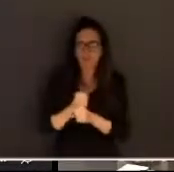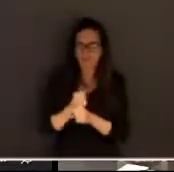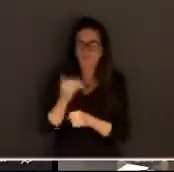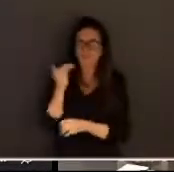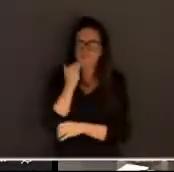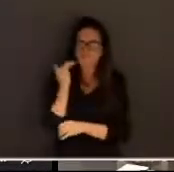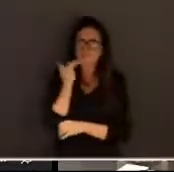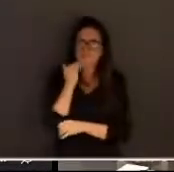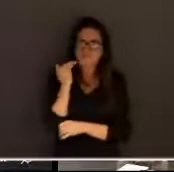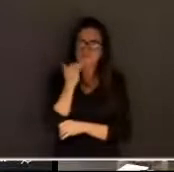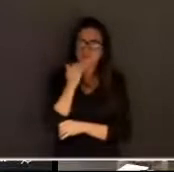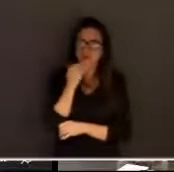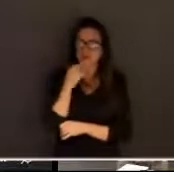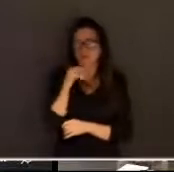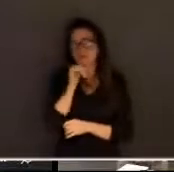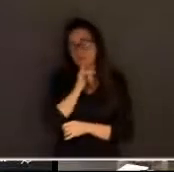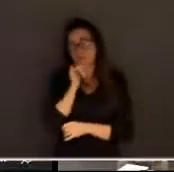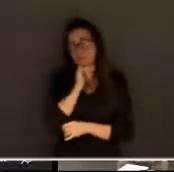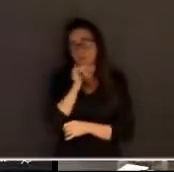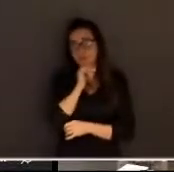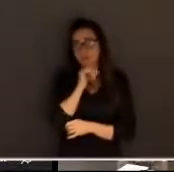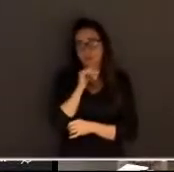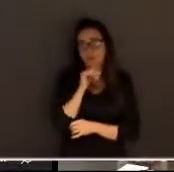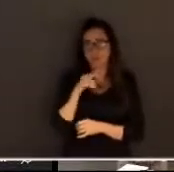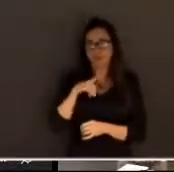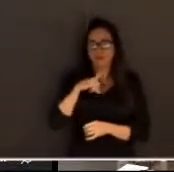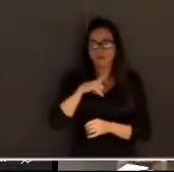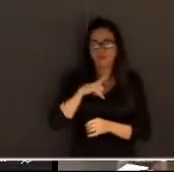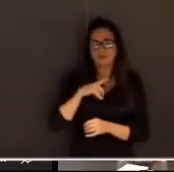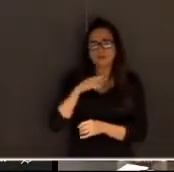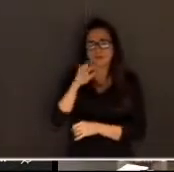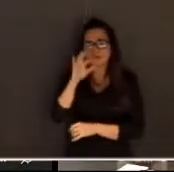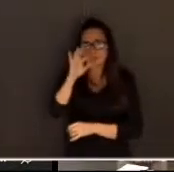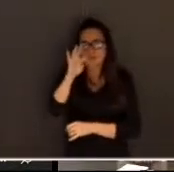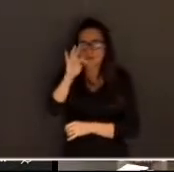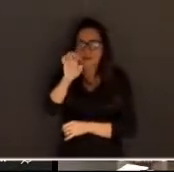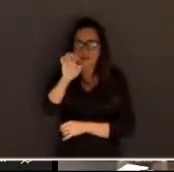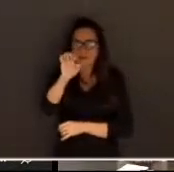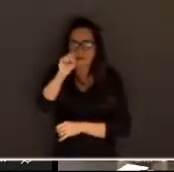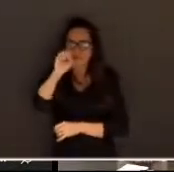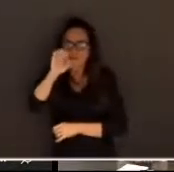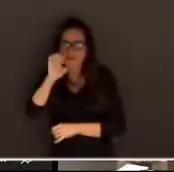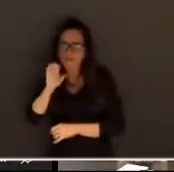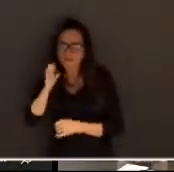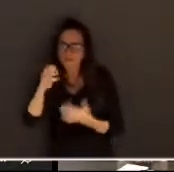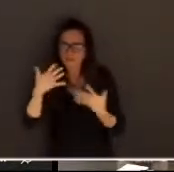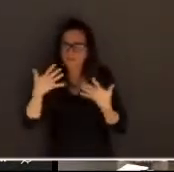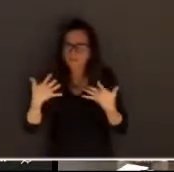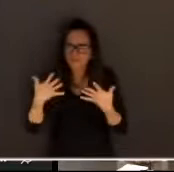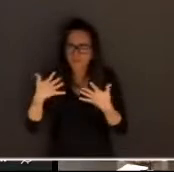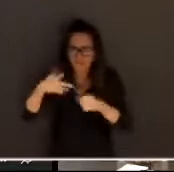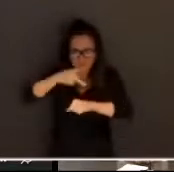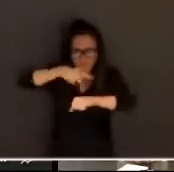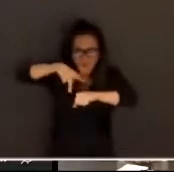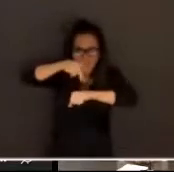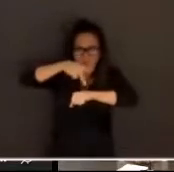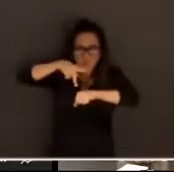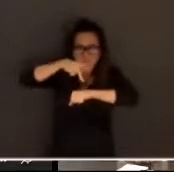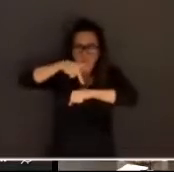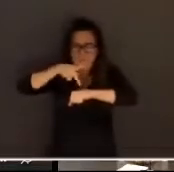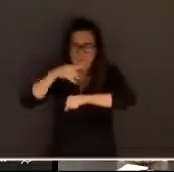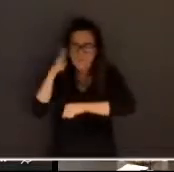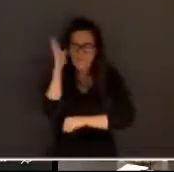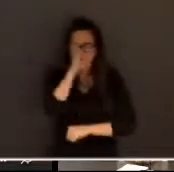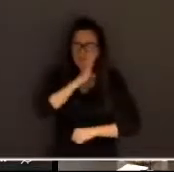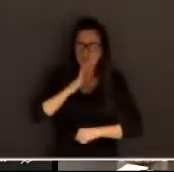há exemplo da tese que querem emplacar no nosso pobre país no nosso país